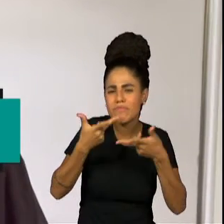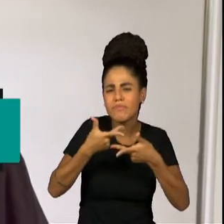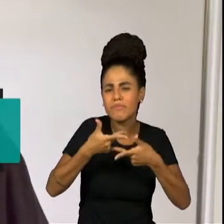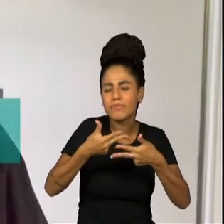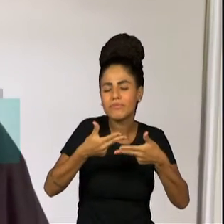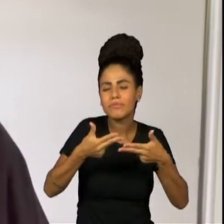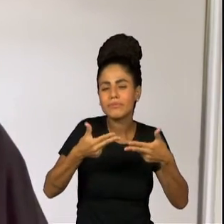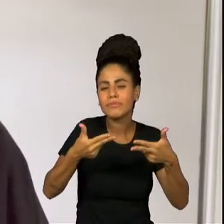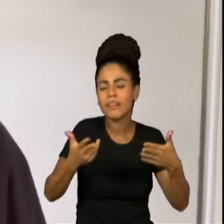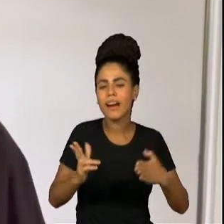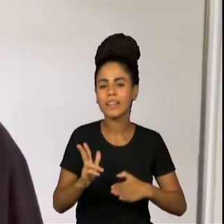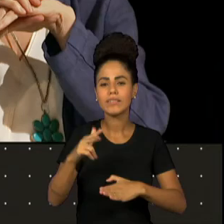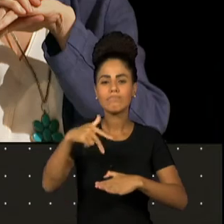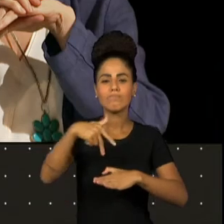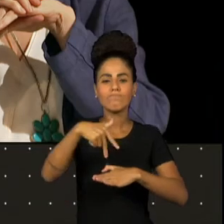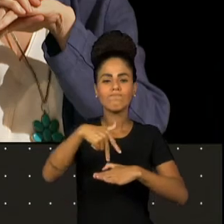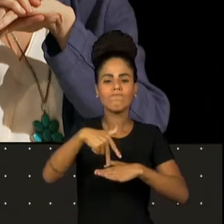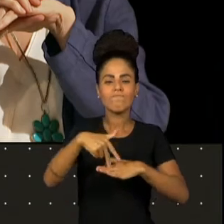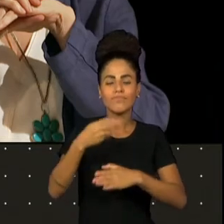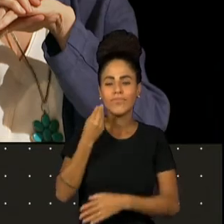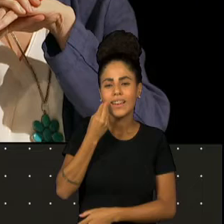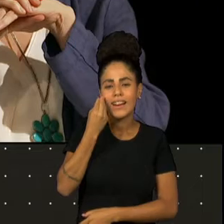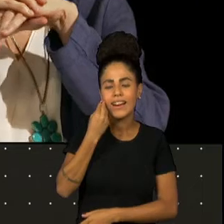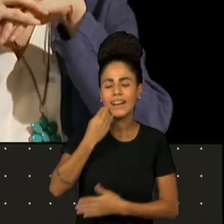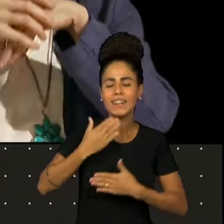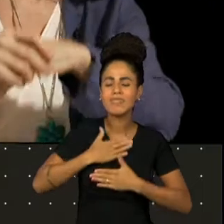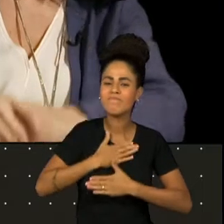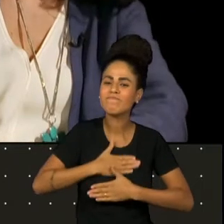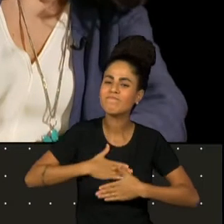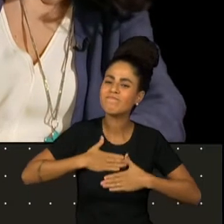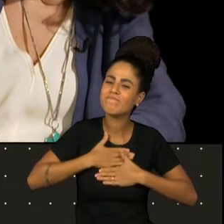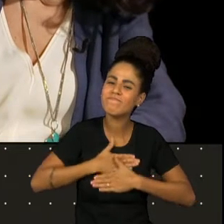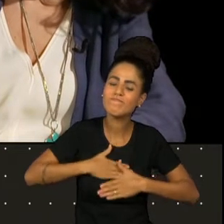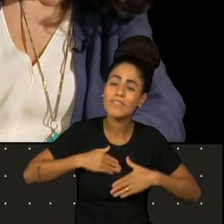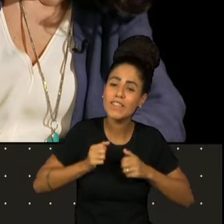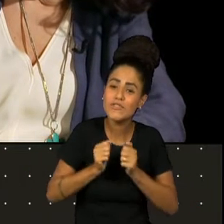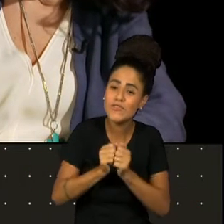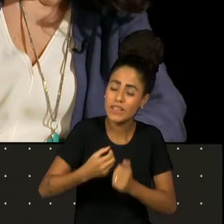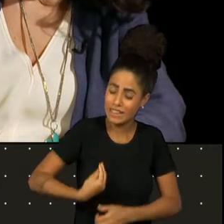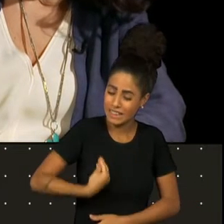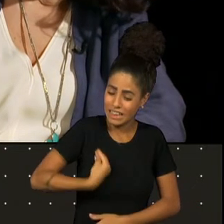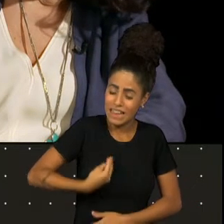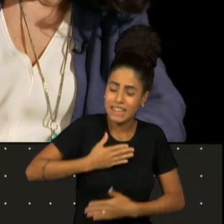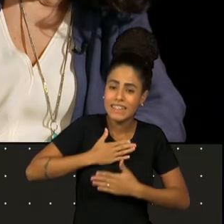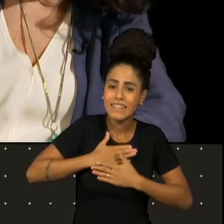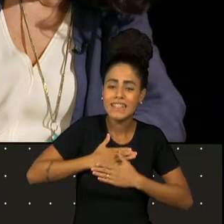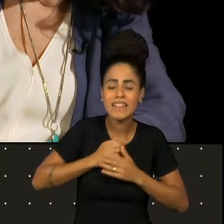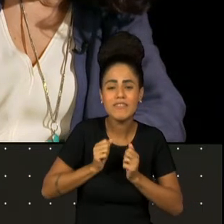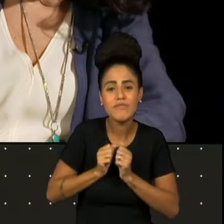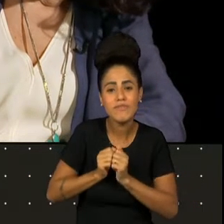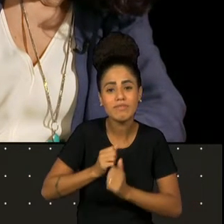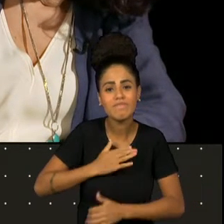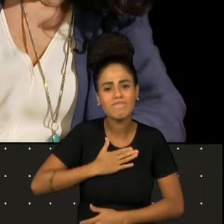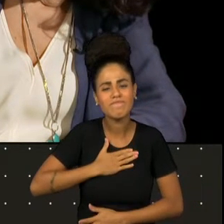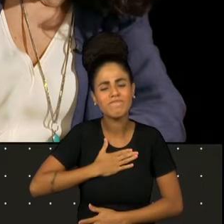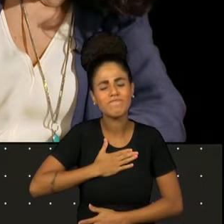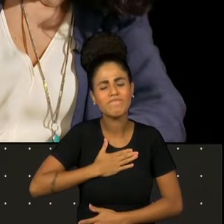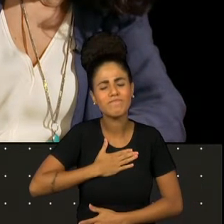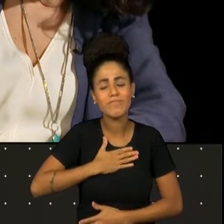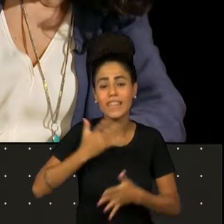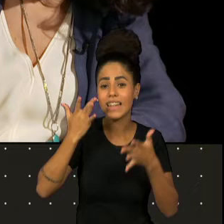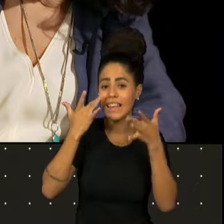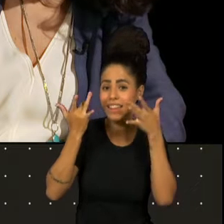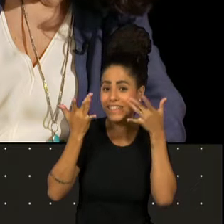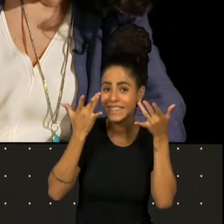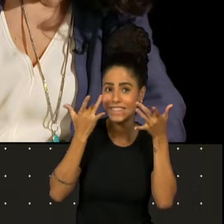Realmente é um privilégio ter você cruzando a minha vida da melhor maneira possível, né? Através do teatro.